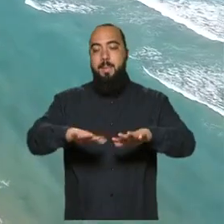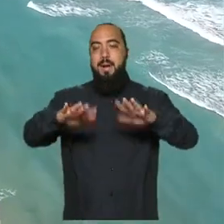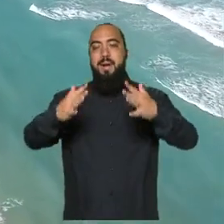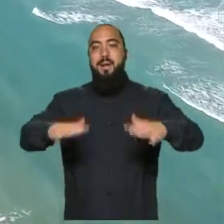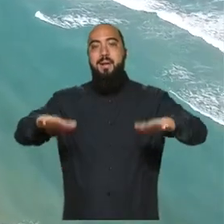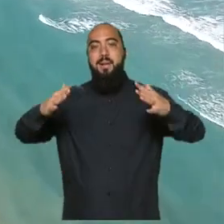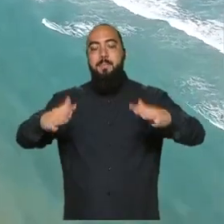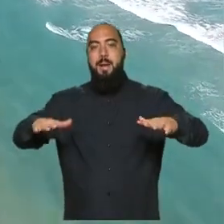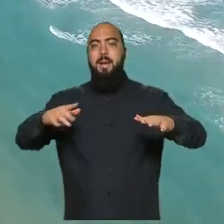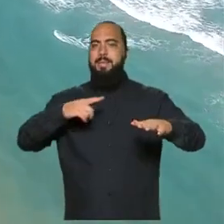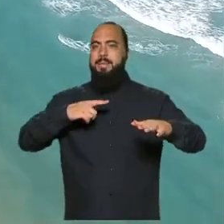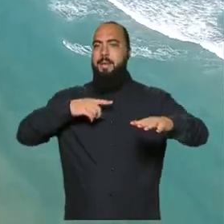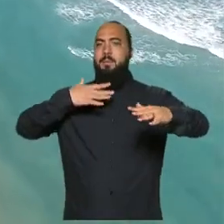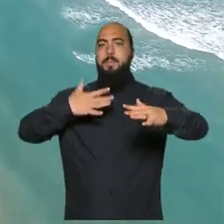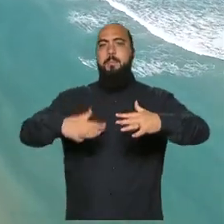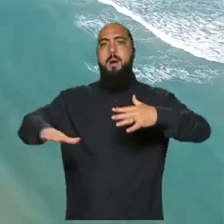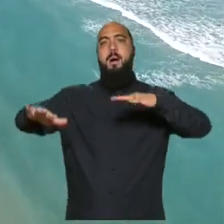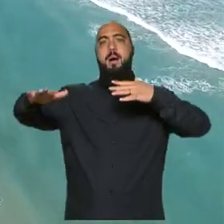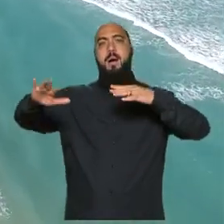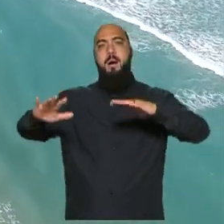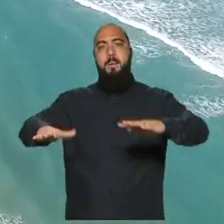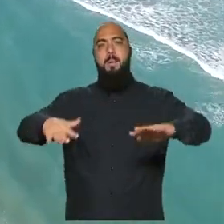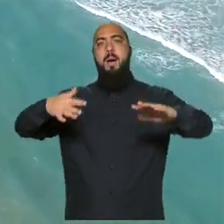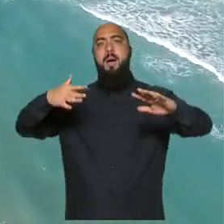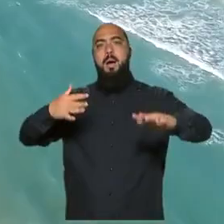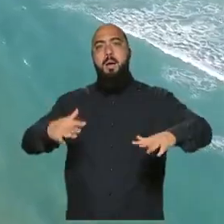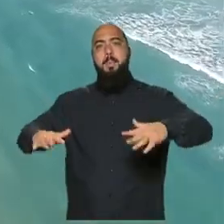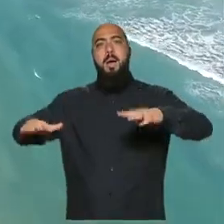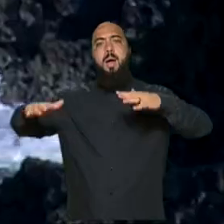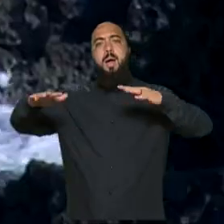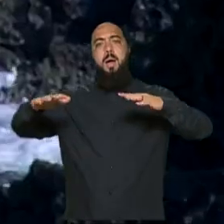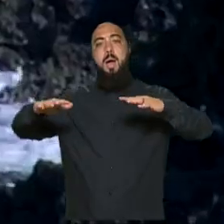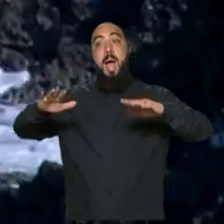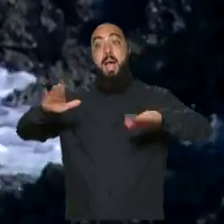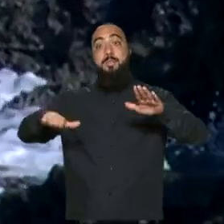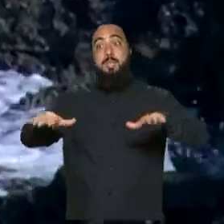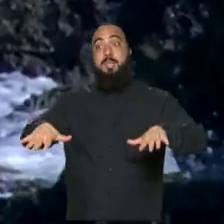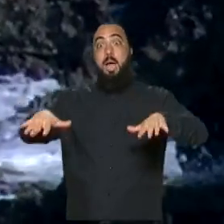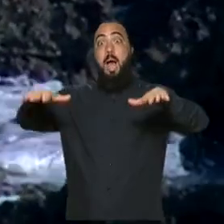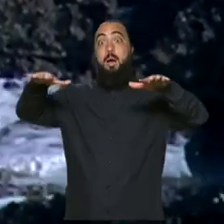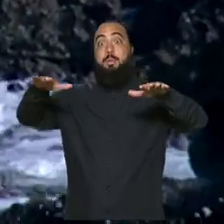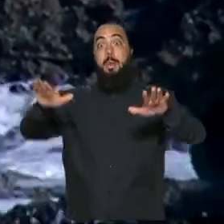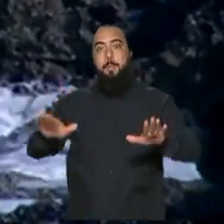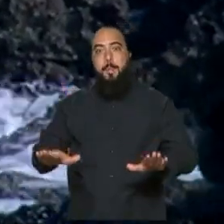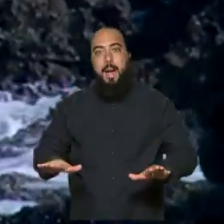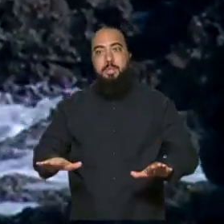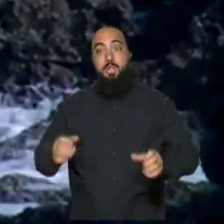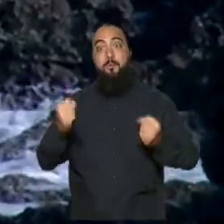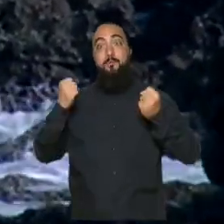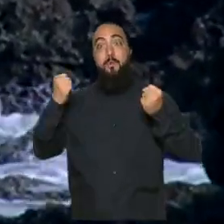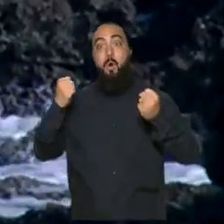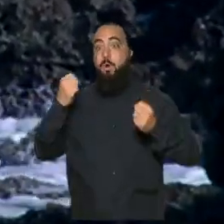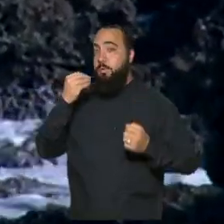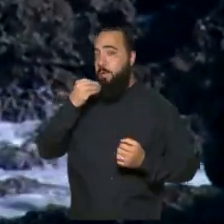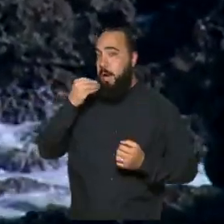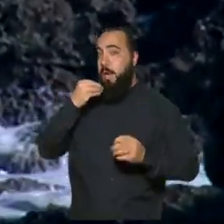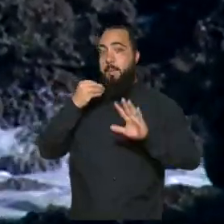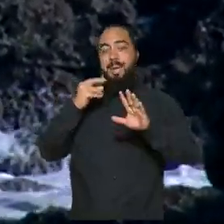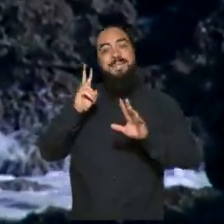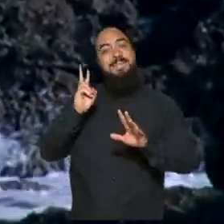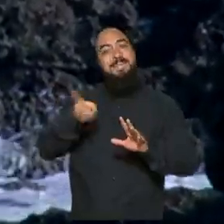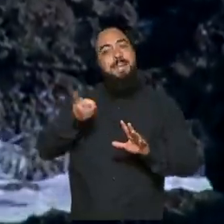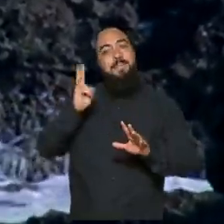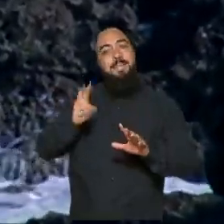um movimento, a água é uma hora que ela está mais alta, mais baixa, mais forte, mais fraca, mas ela está sempre se movimentando,